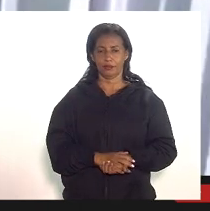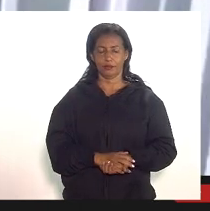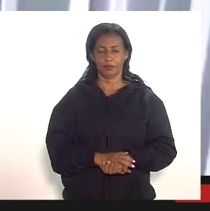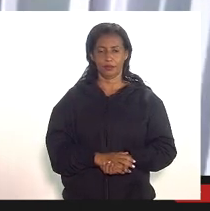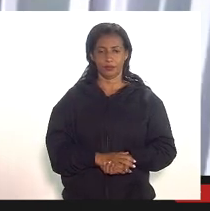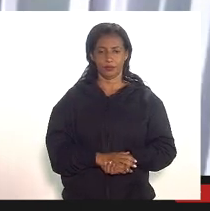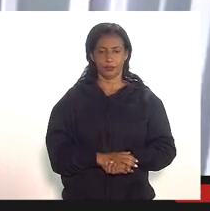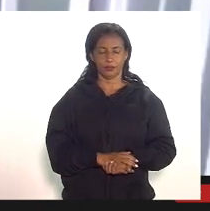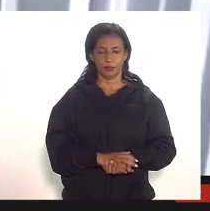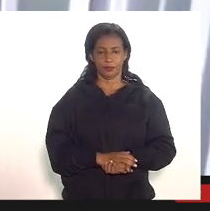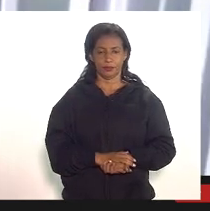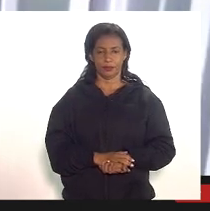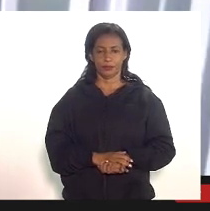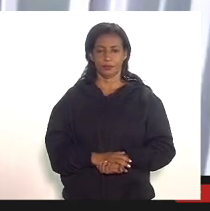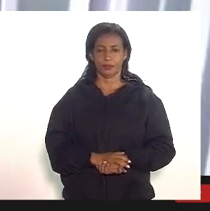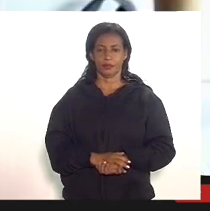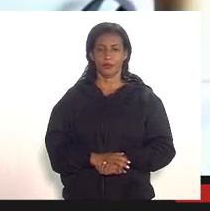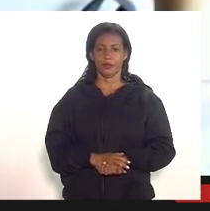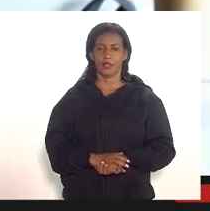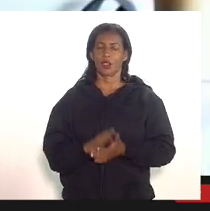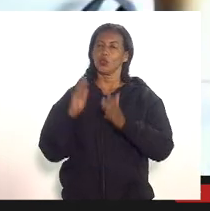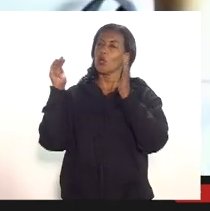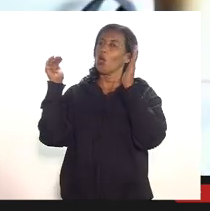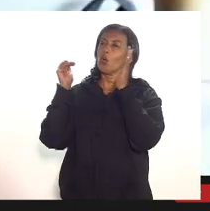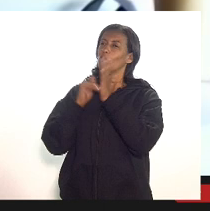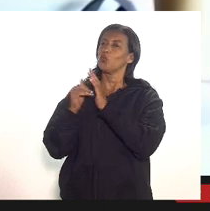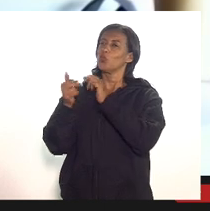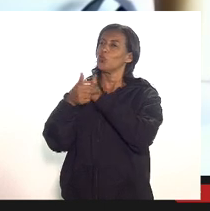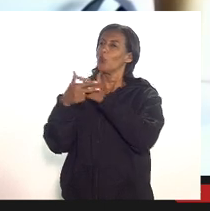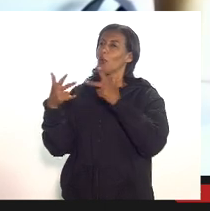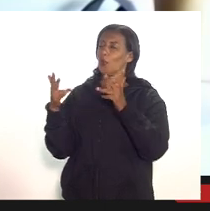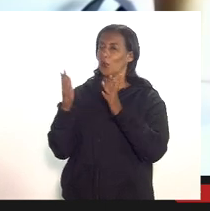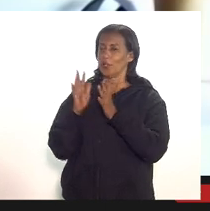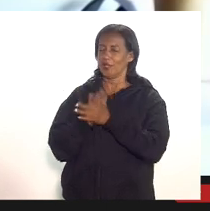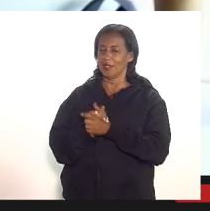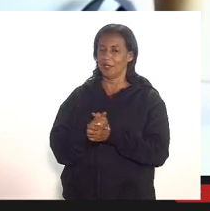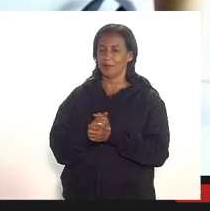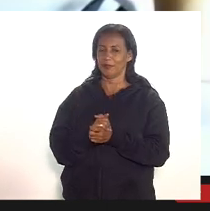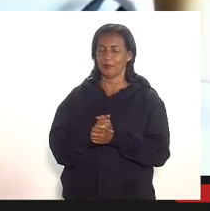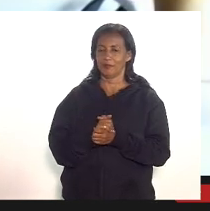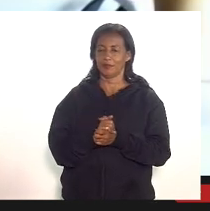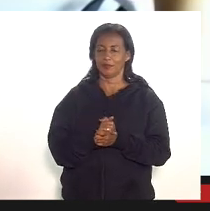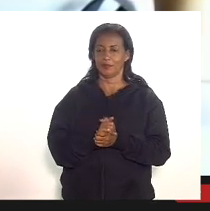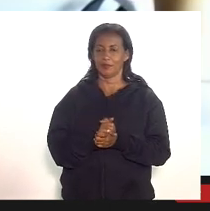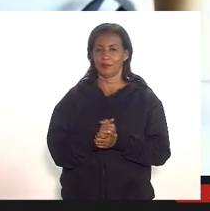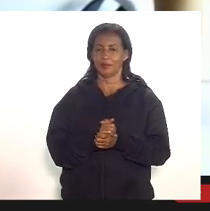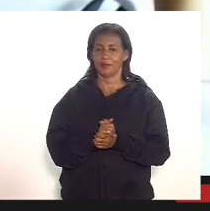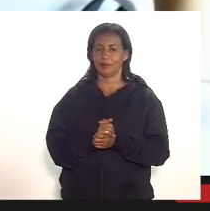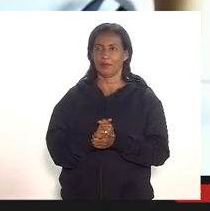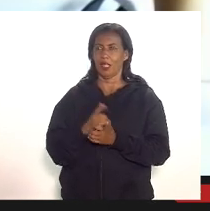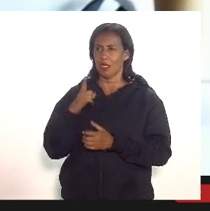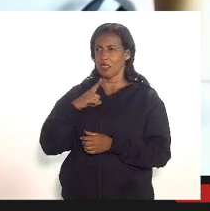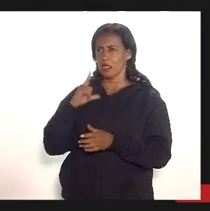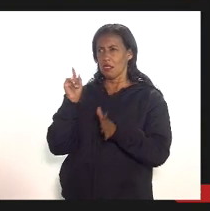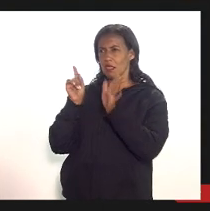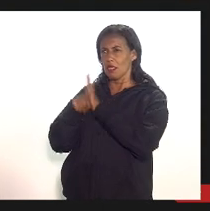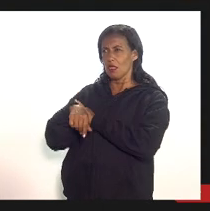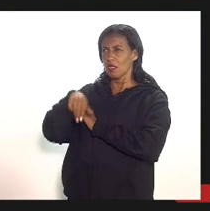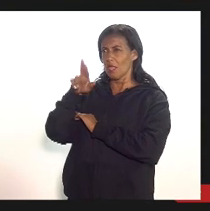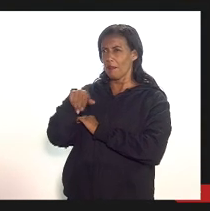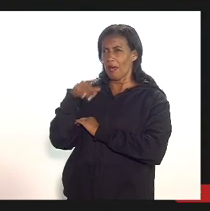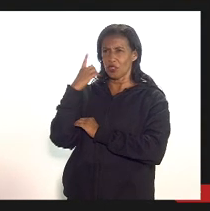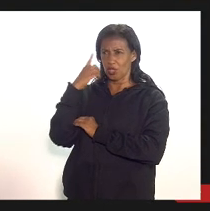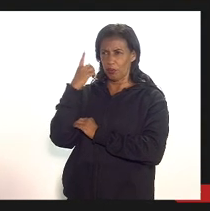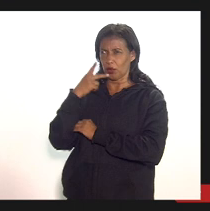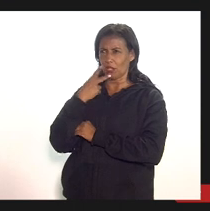eu queria só lhe dizer só uma última coisa eu vou passar a ver se ainda tem algum deputado para falar tem? não deputado